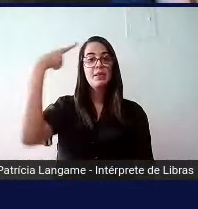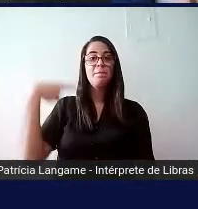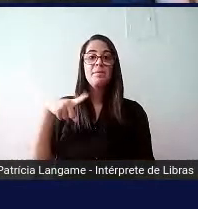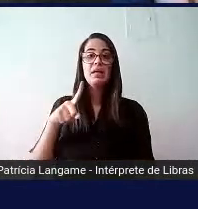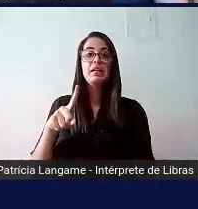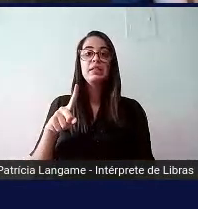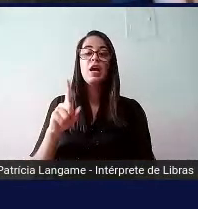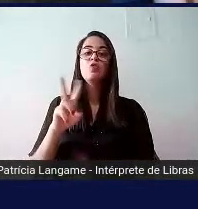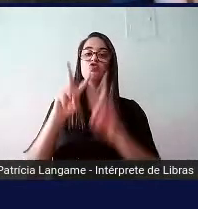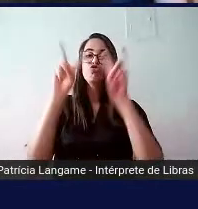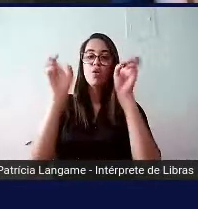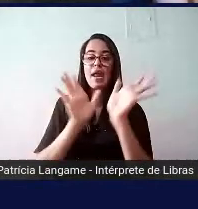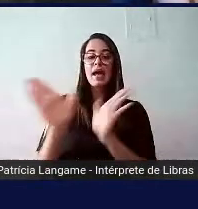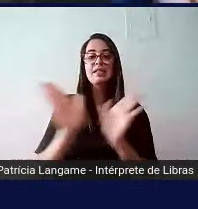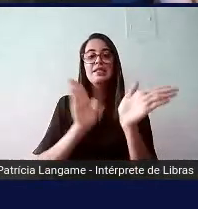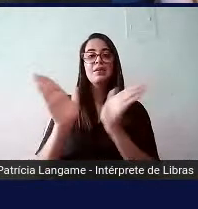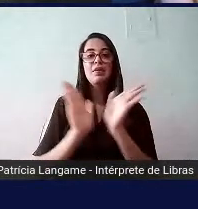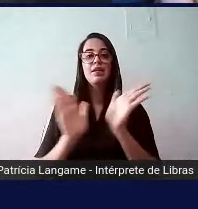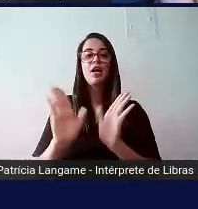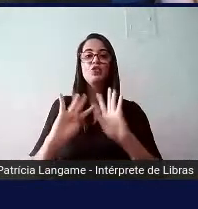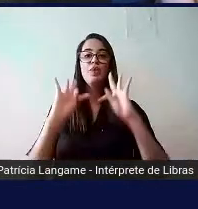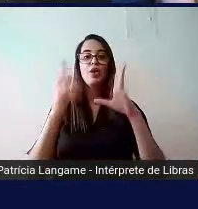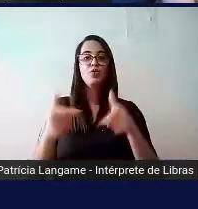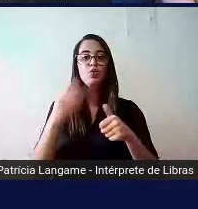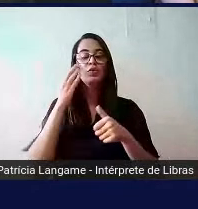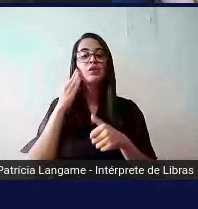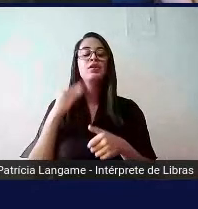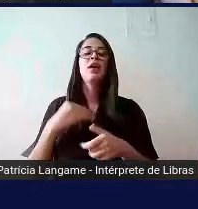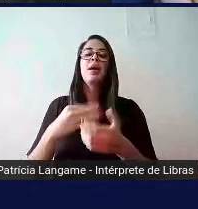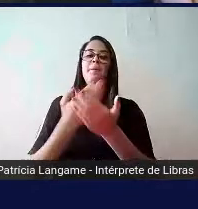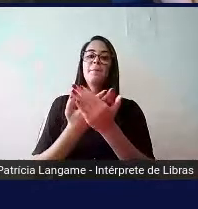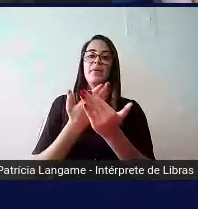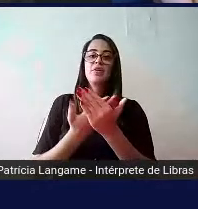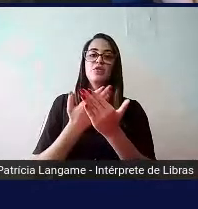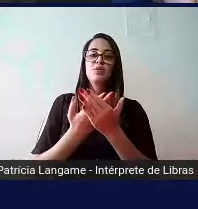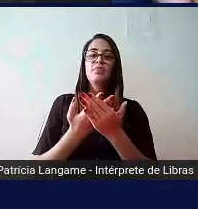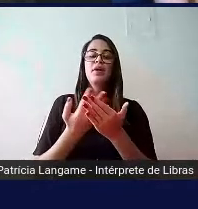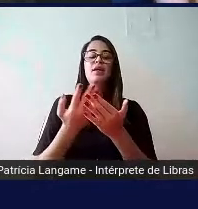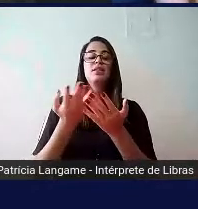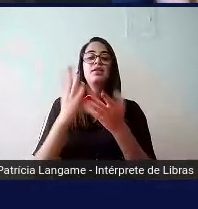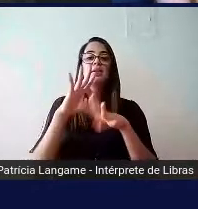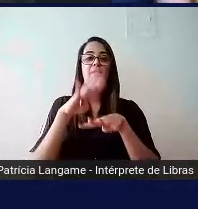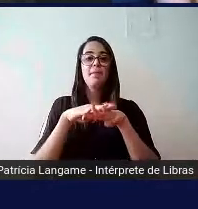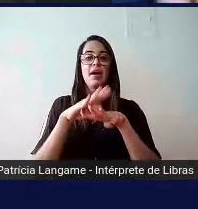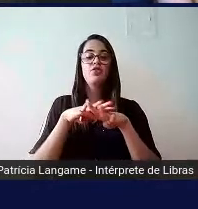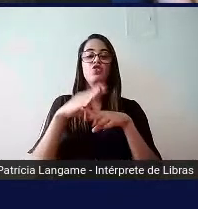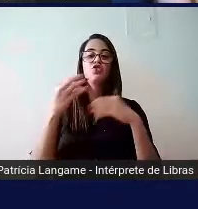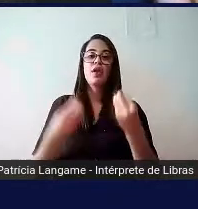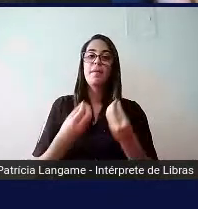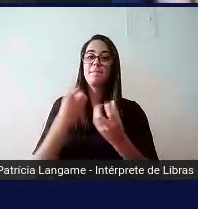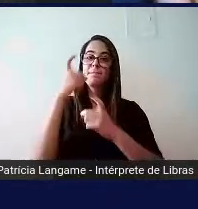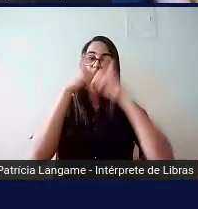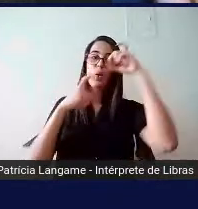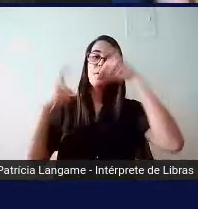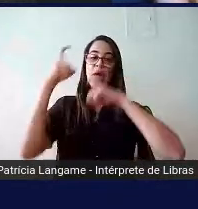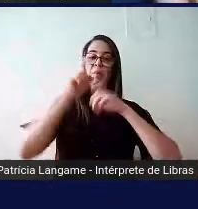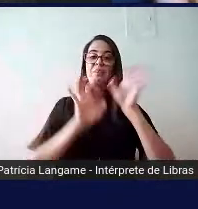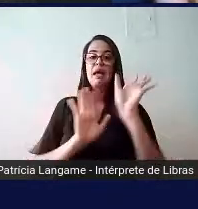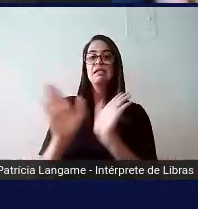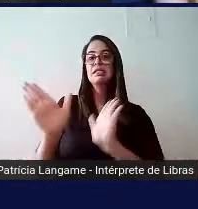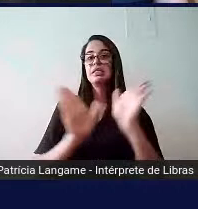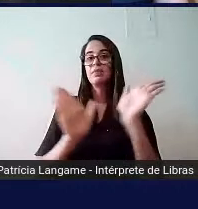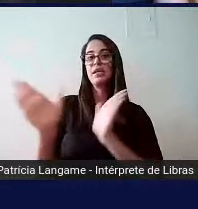acessibilidade para todos na aula de matemática por meio de tecnologia assistiva. Mas se a gente está preocupado com acessibilidade com inclusão,